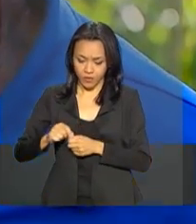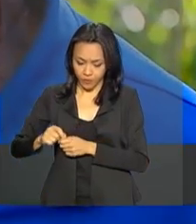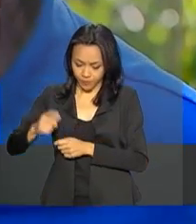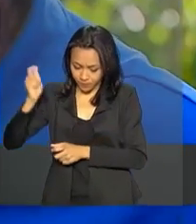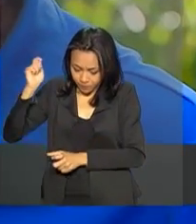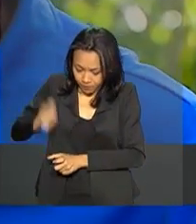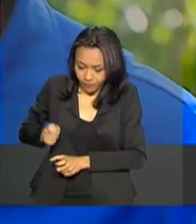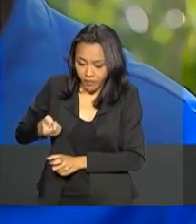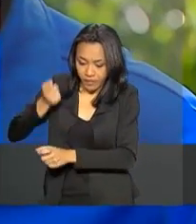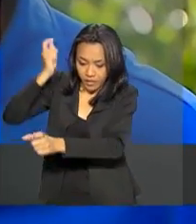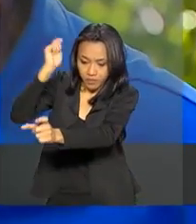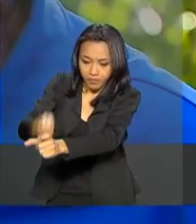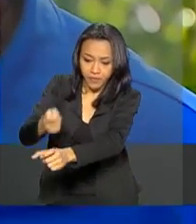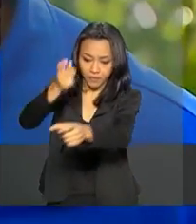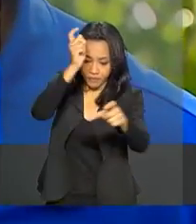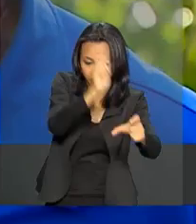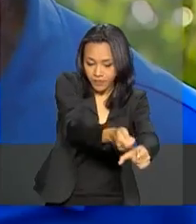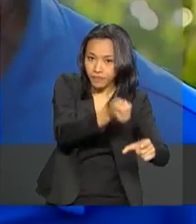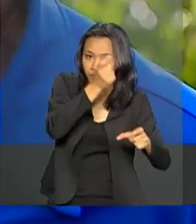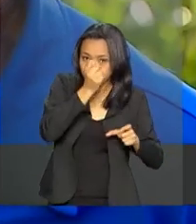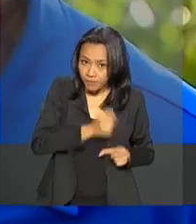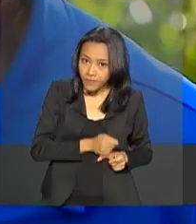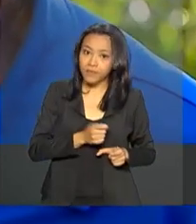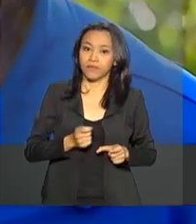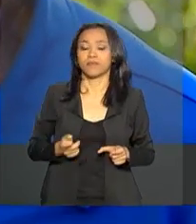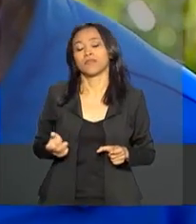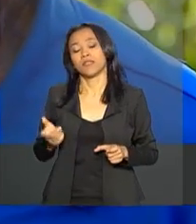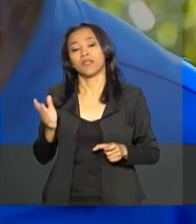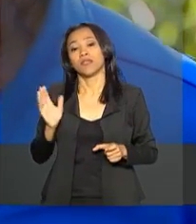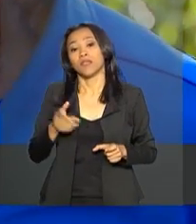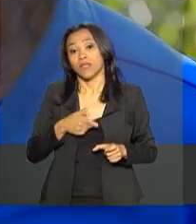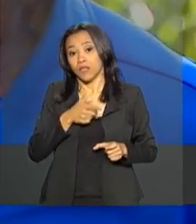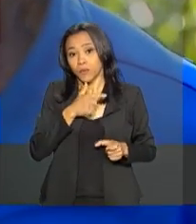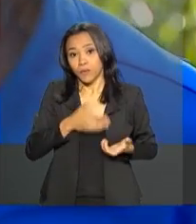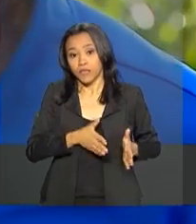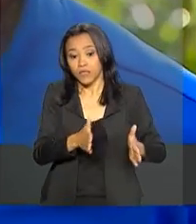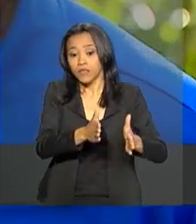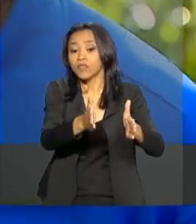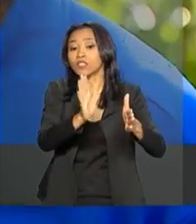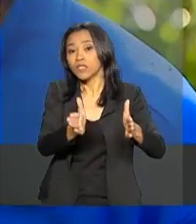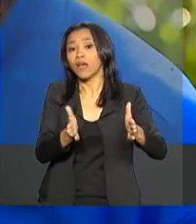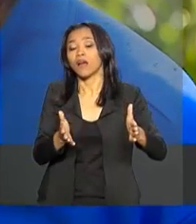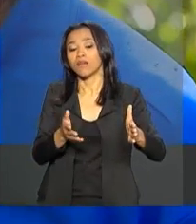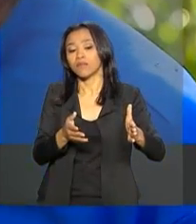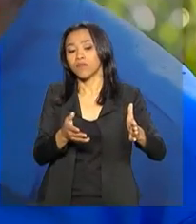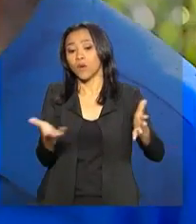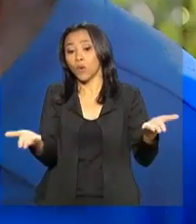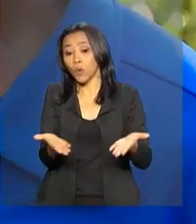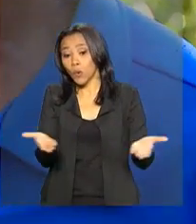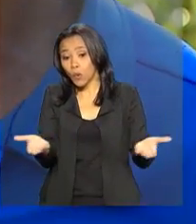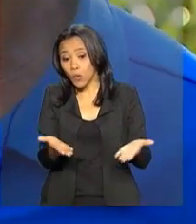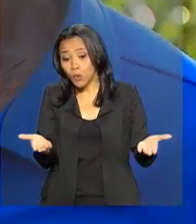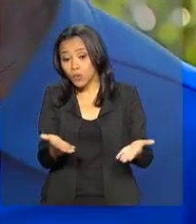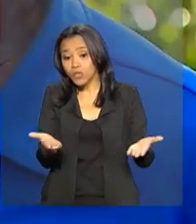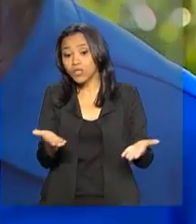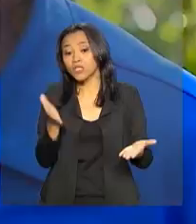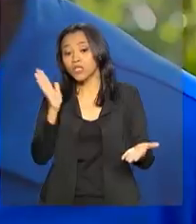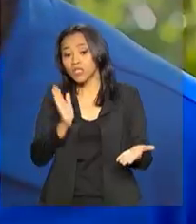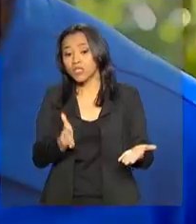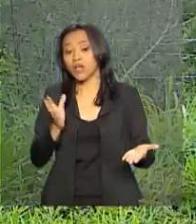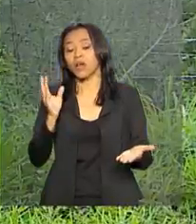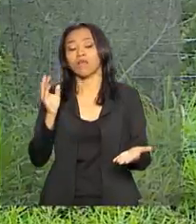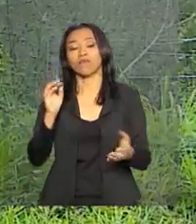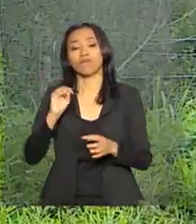A água aí cercou os app das nascentes. E já vem fazendo. Hoje começou a fazer uma tabura